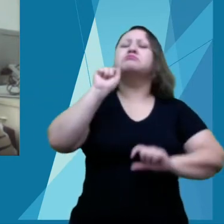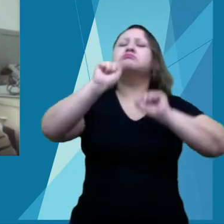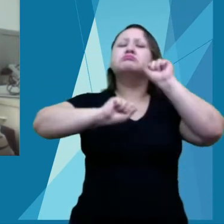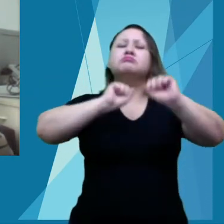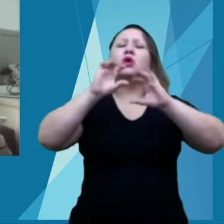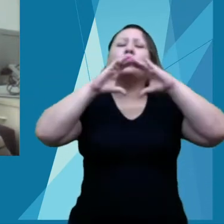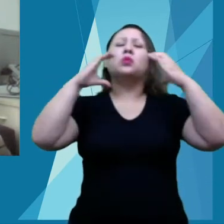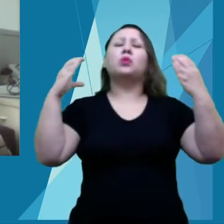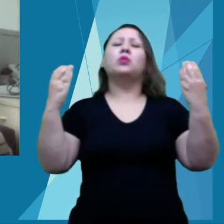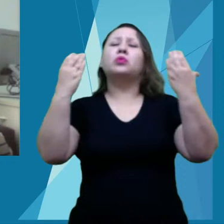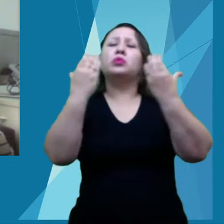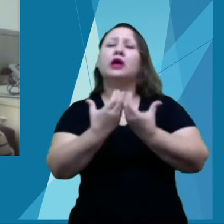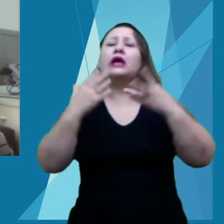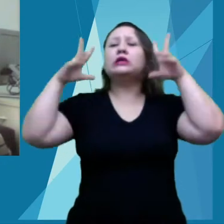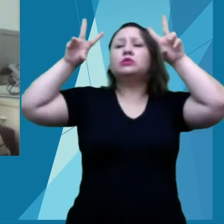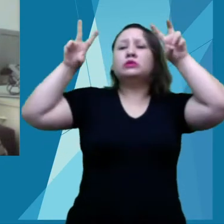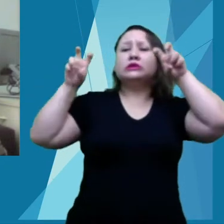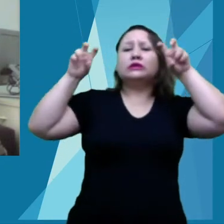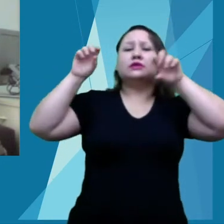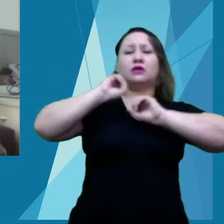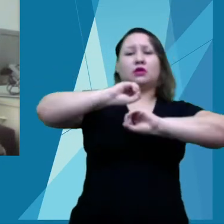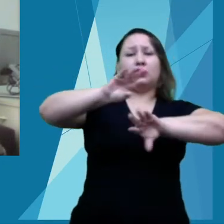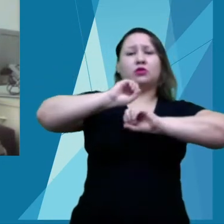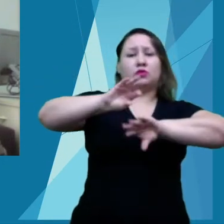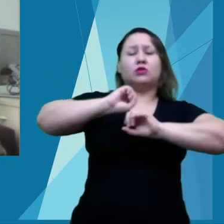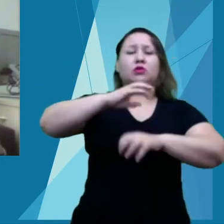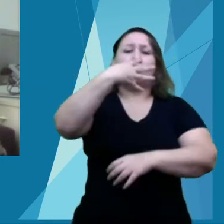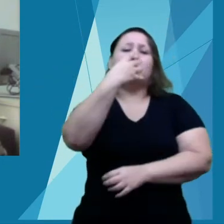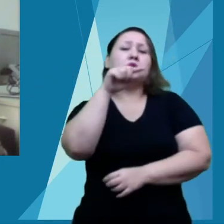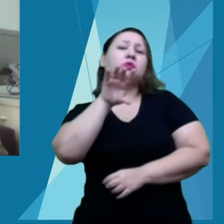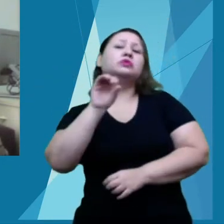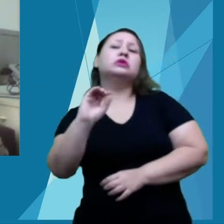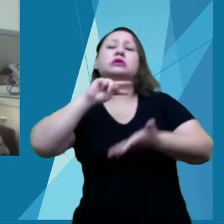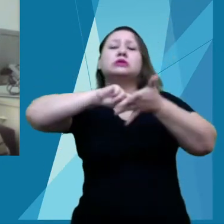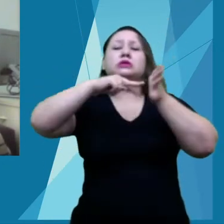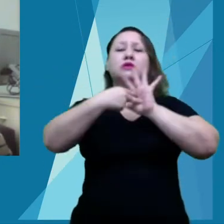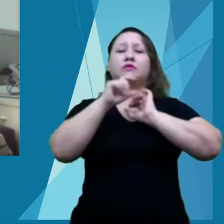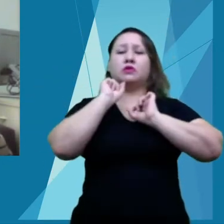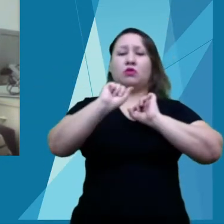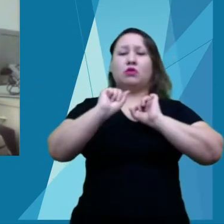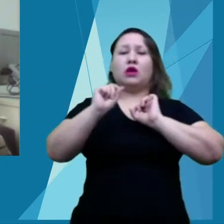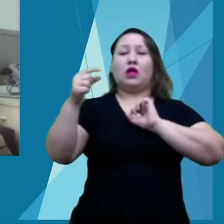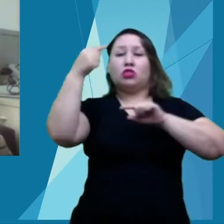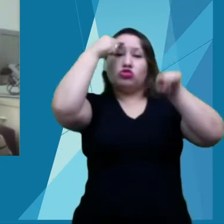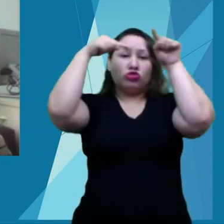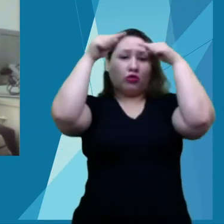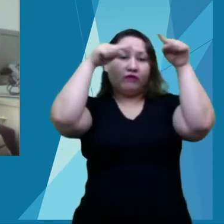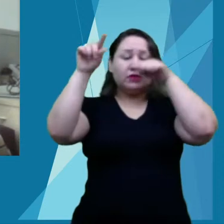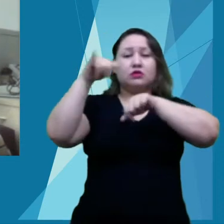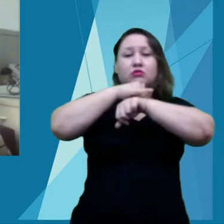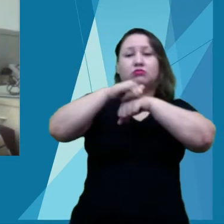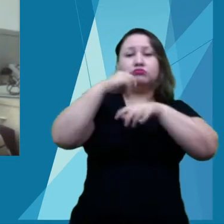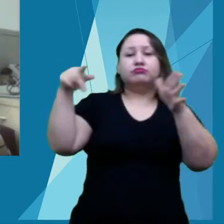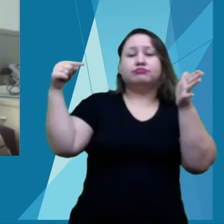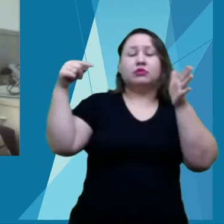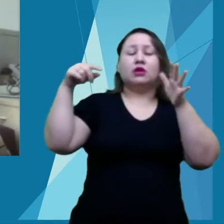tema Educação 4.0, Inovação e Criatividade na Era Digital. Então, discutir Educação 4.0 hoje